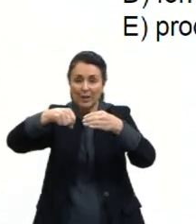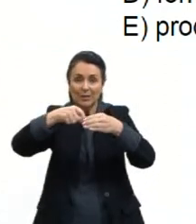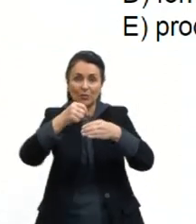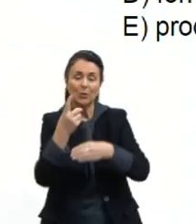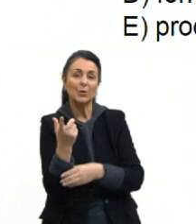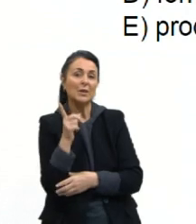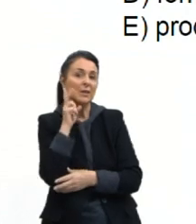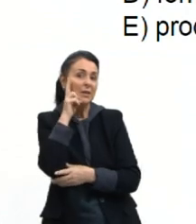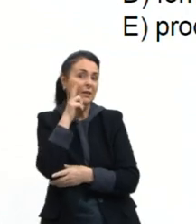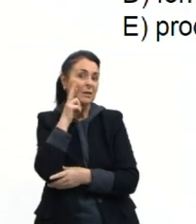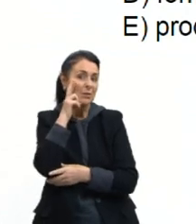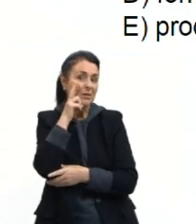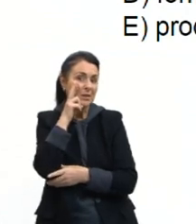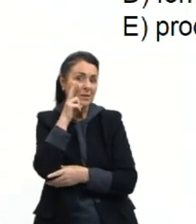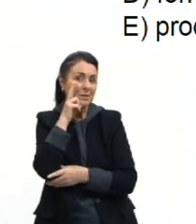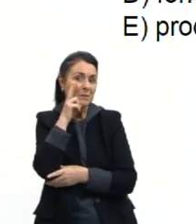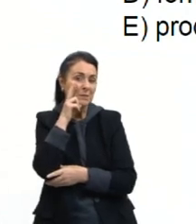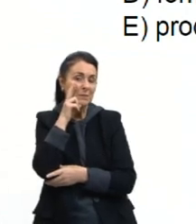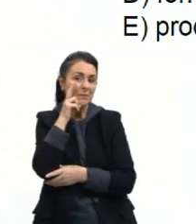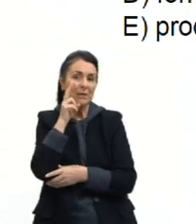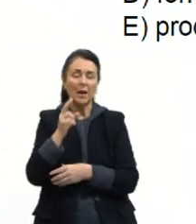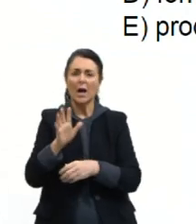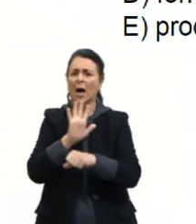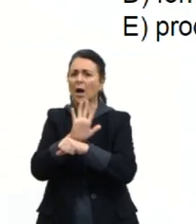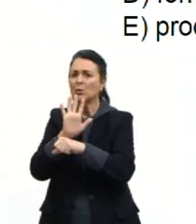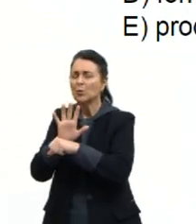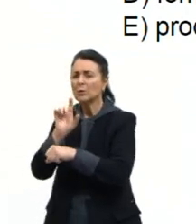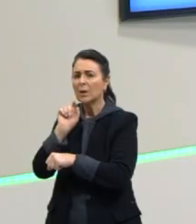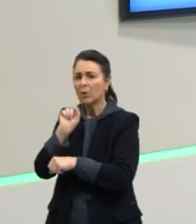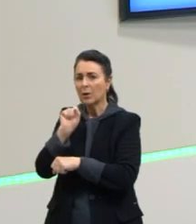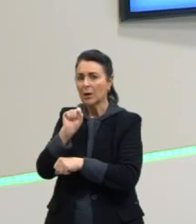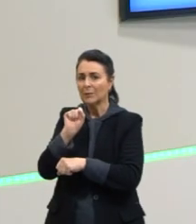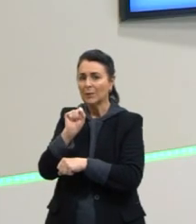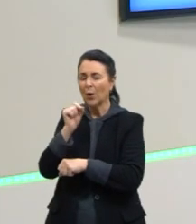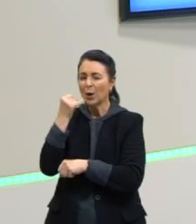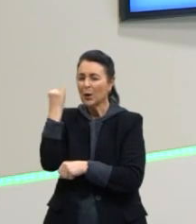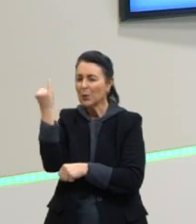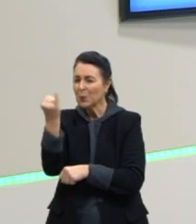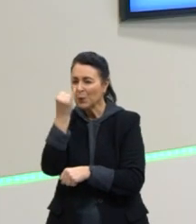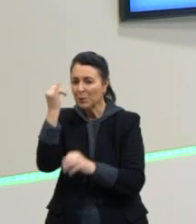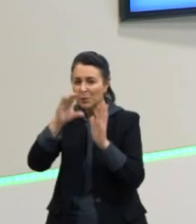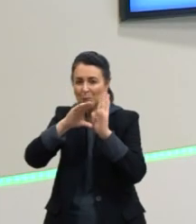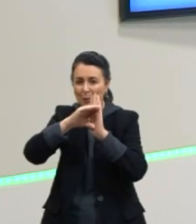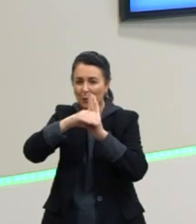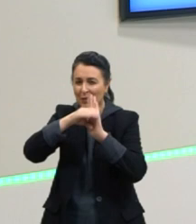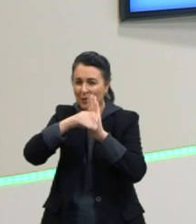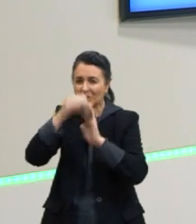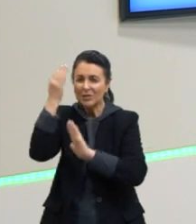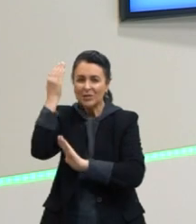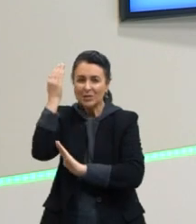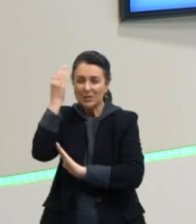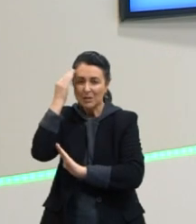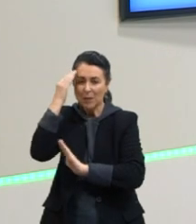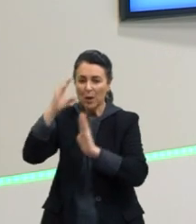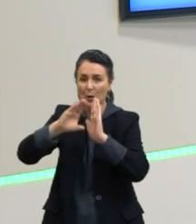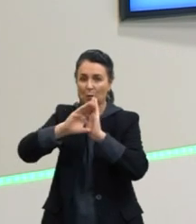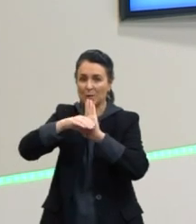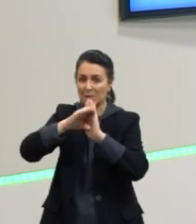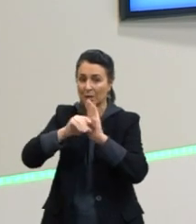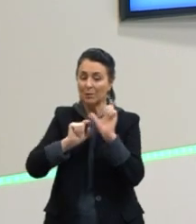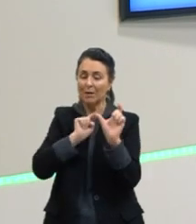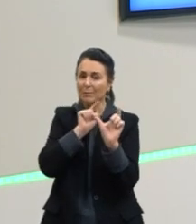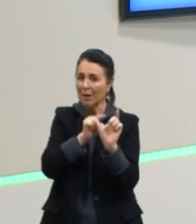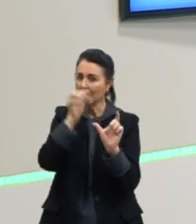para? Então, vamos lembrar, ó como é importante o conceito, tu saber o conceito das palavras.